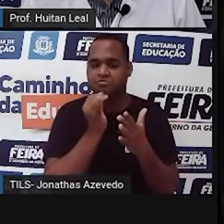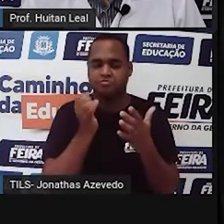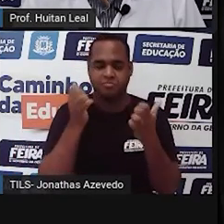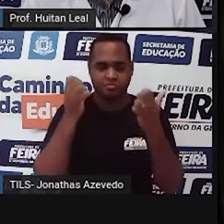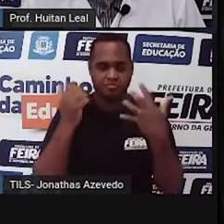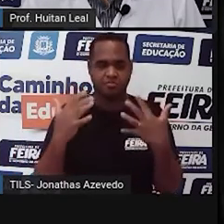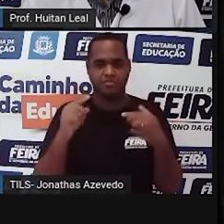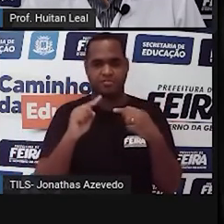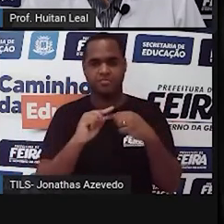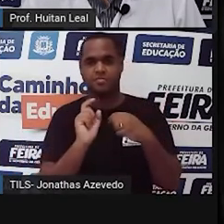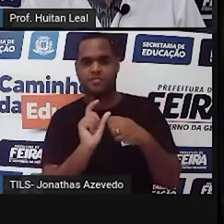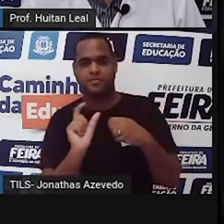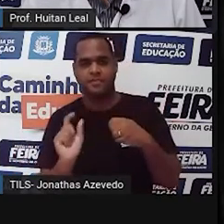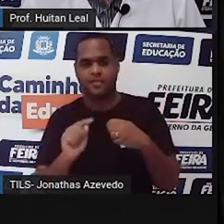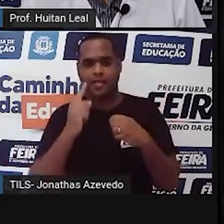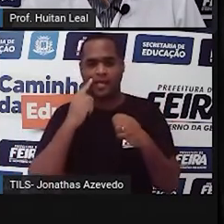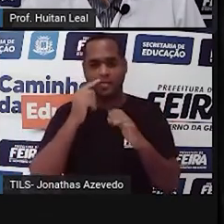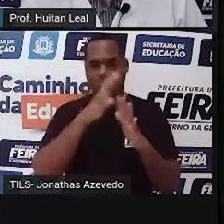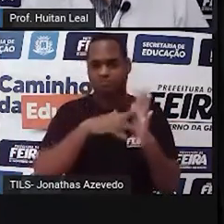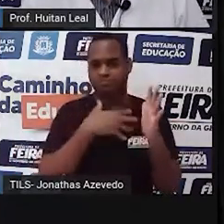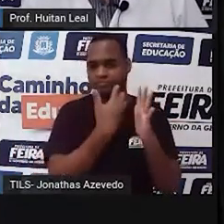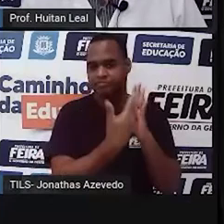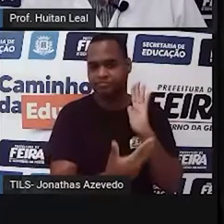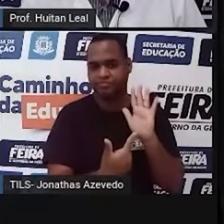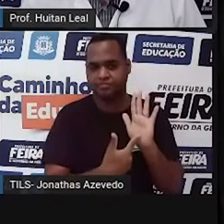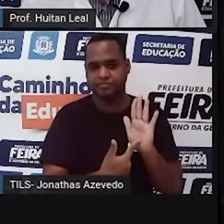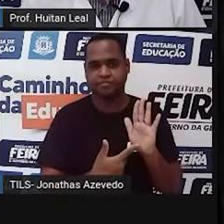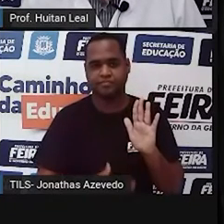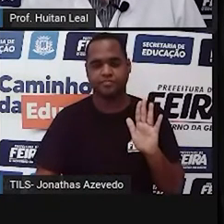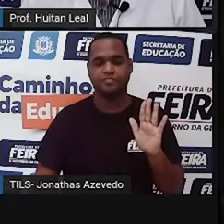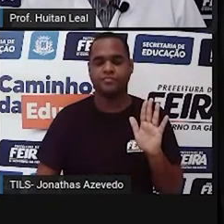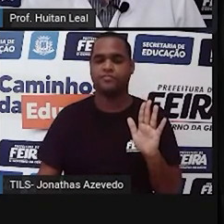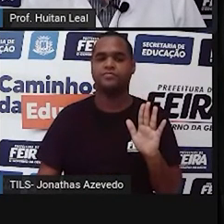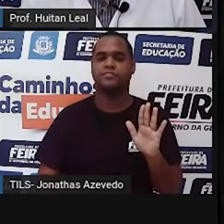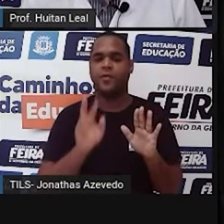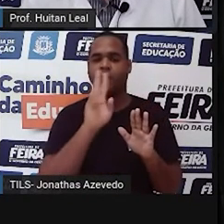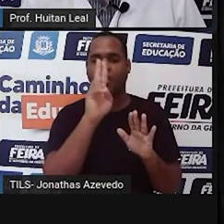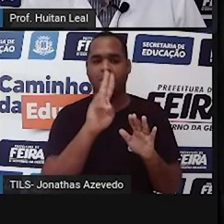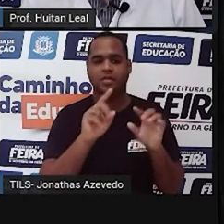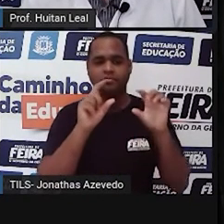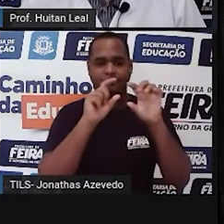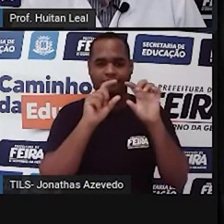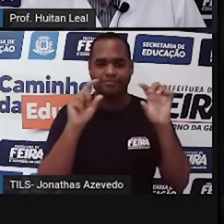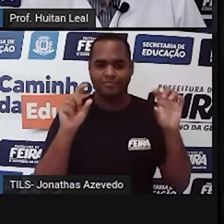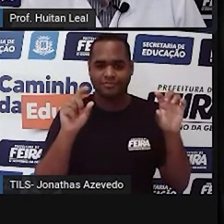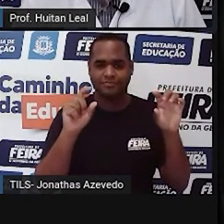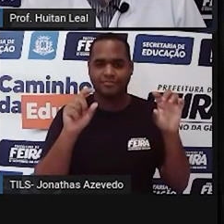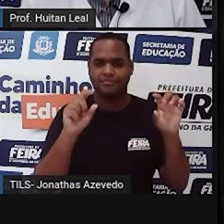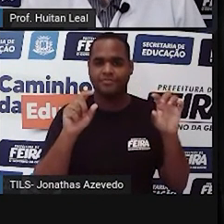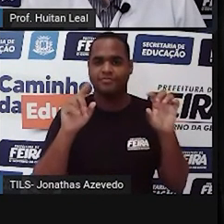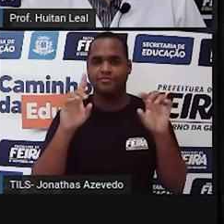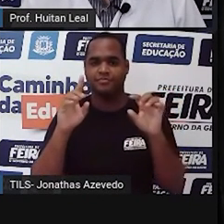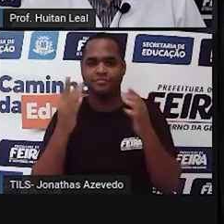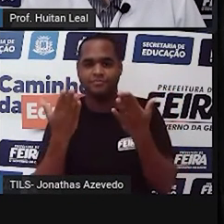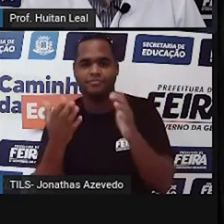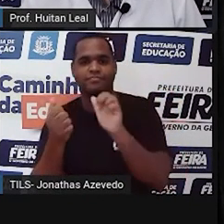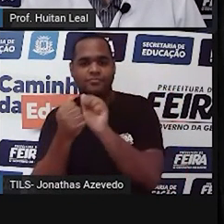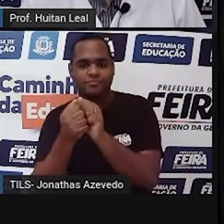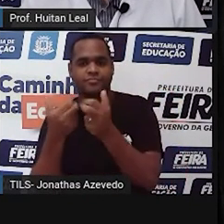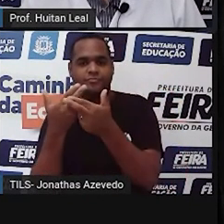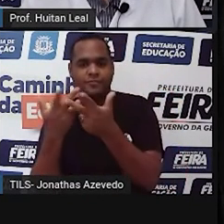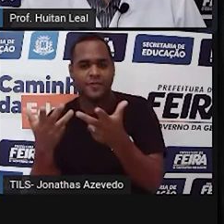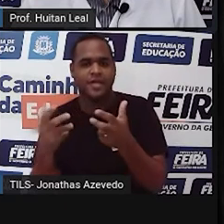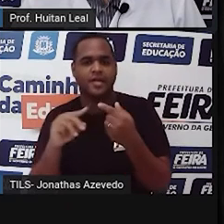prepositivas estão na tabela a seguir. Olha aí. Abaixo de, de acordo com, junto a,